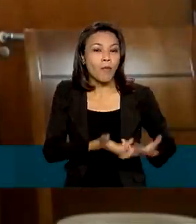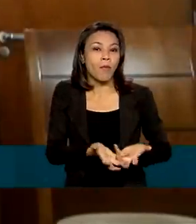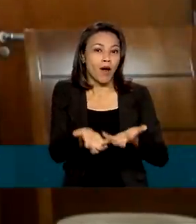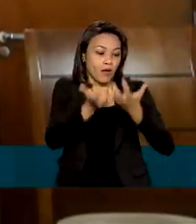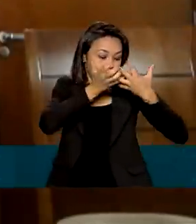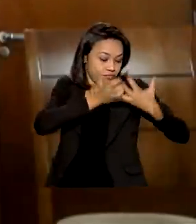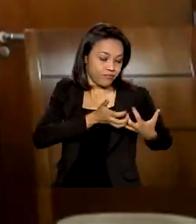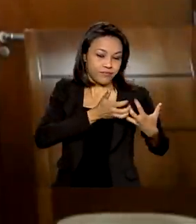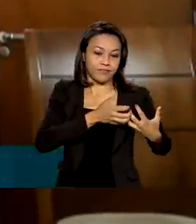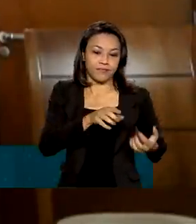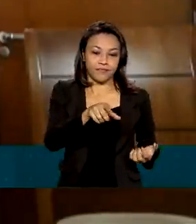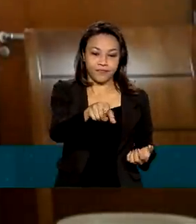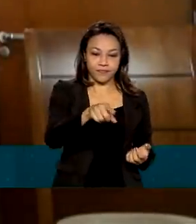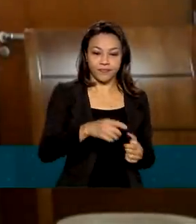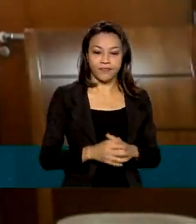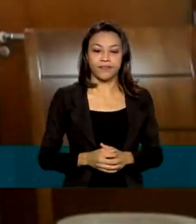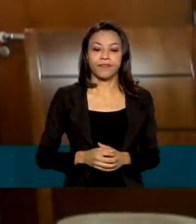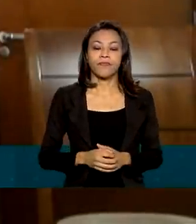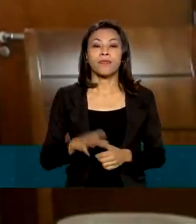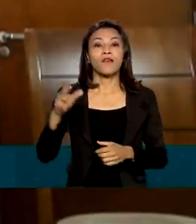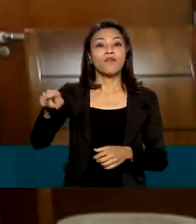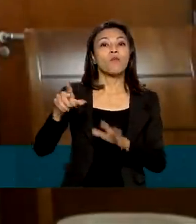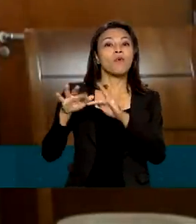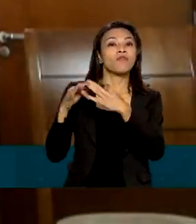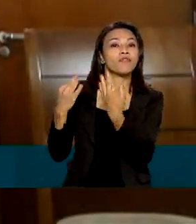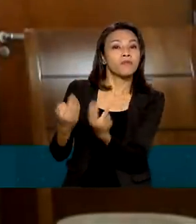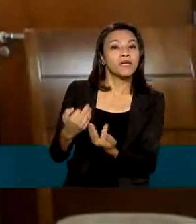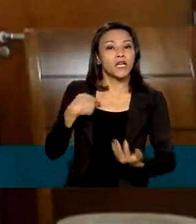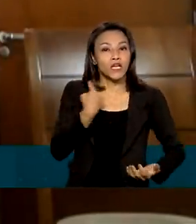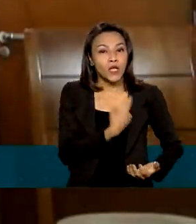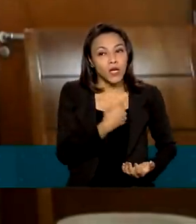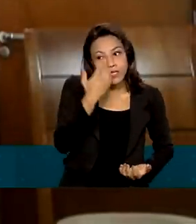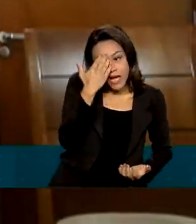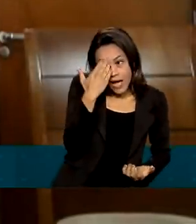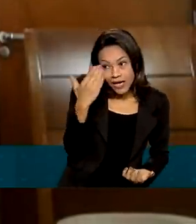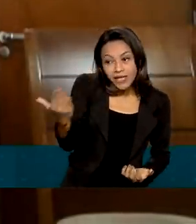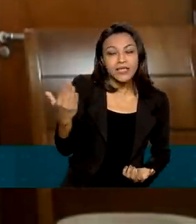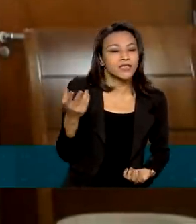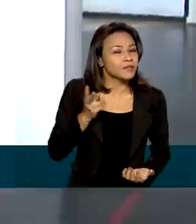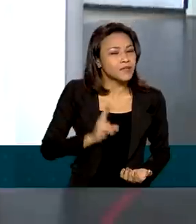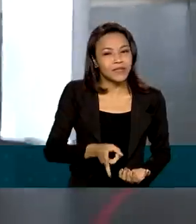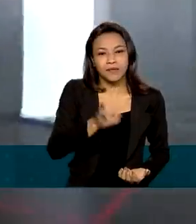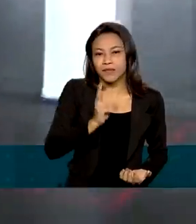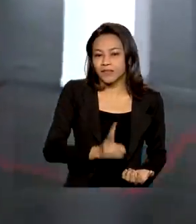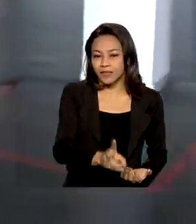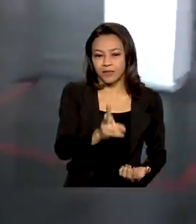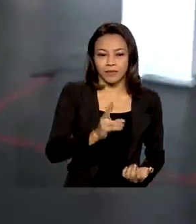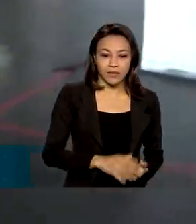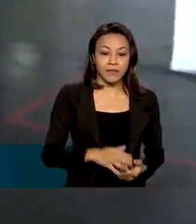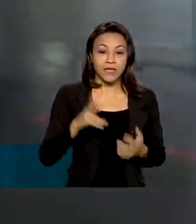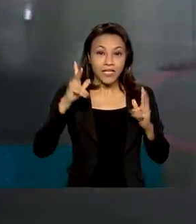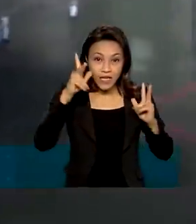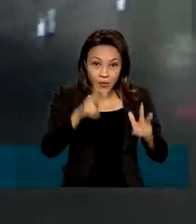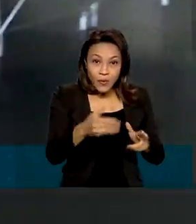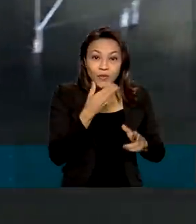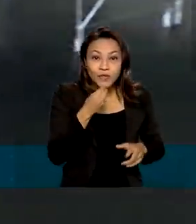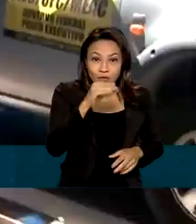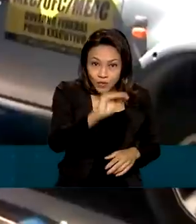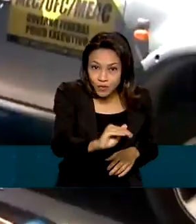gente não chegou a conhecer, mas uma família que a gente é grato a cada dia. Assim como Arthur,